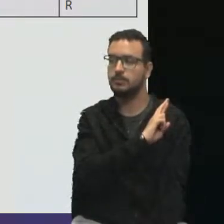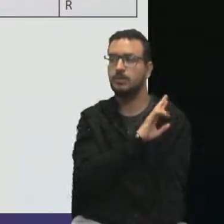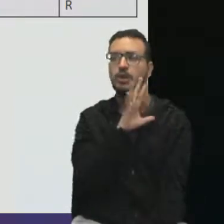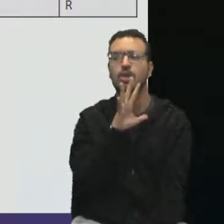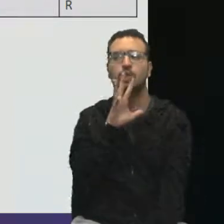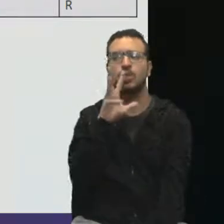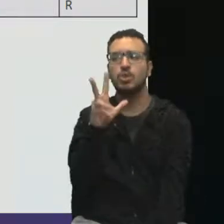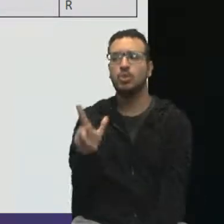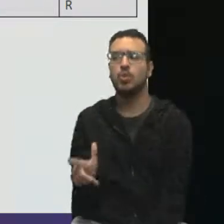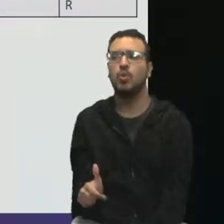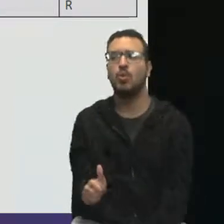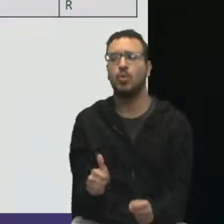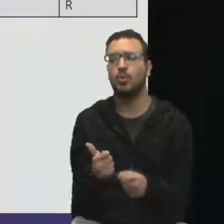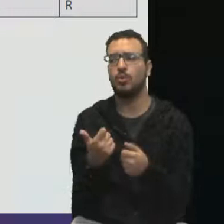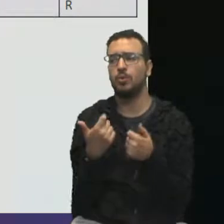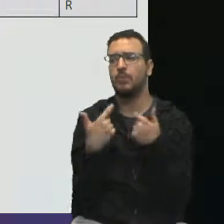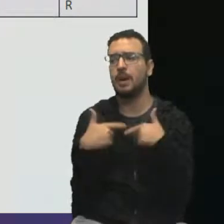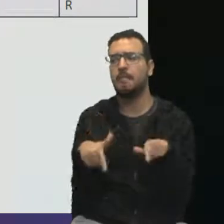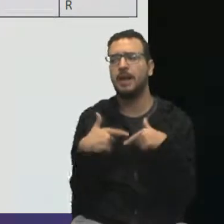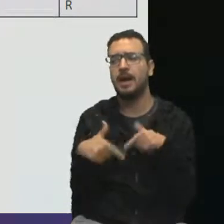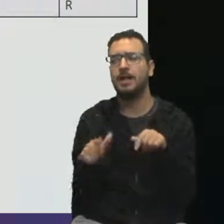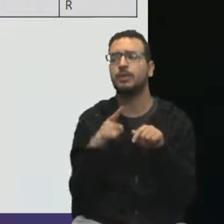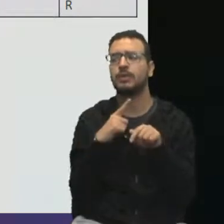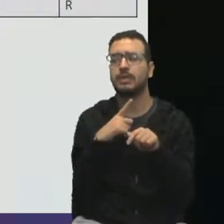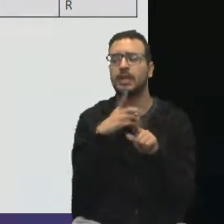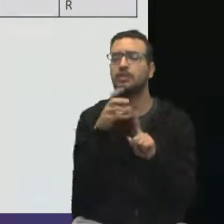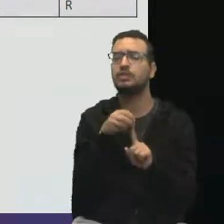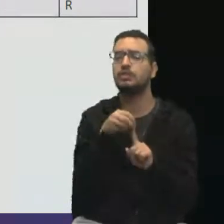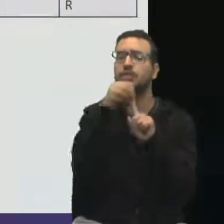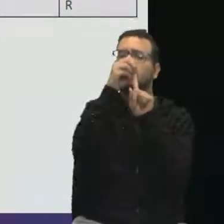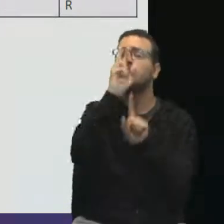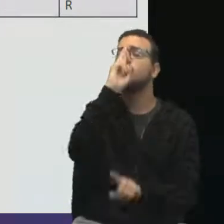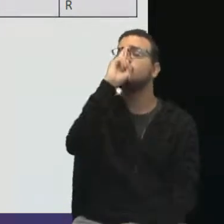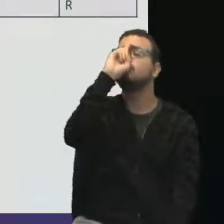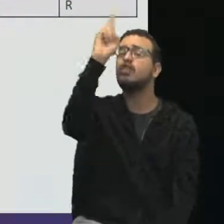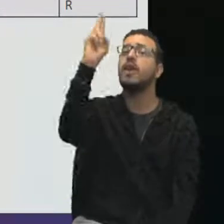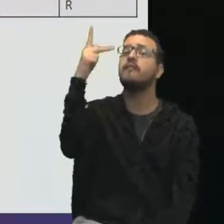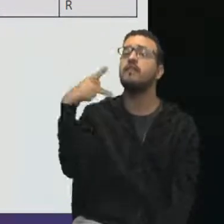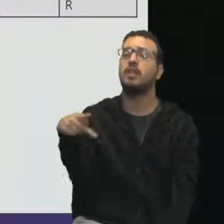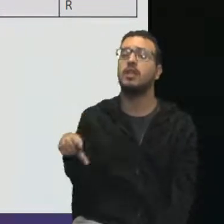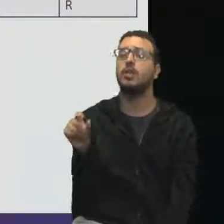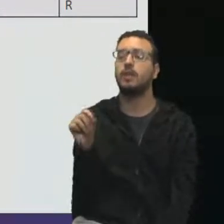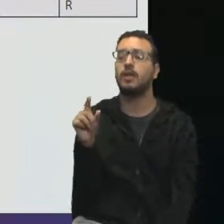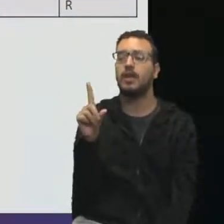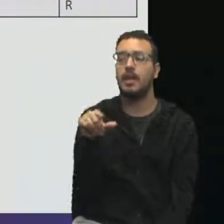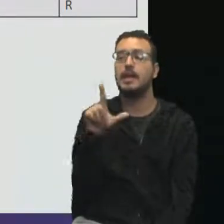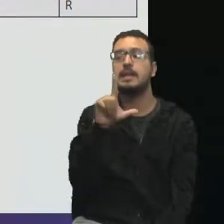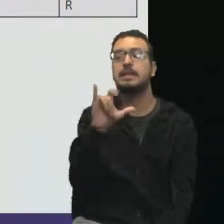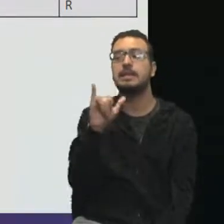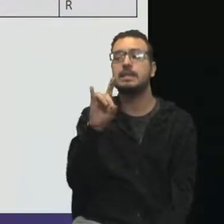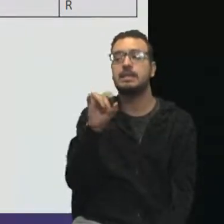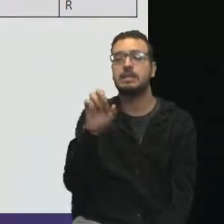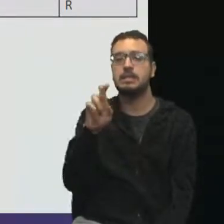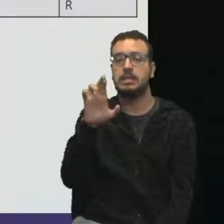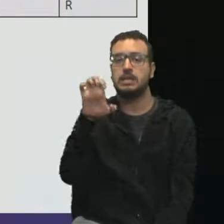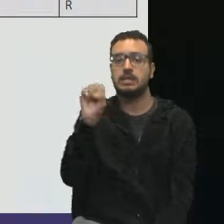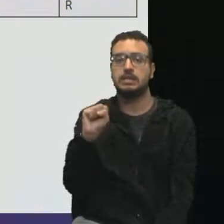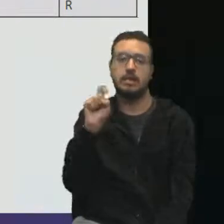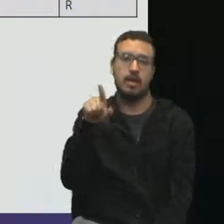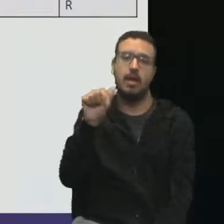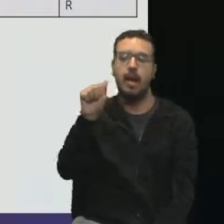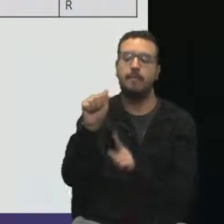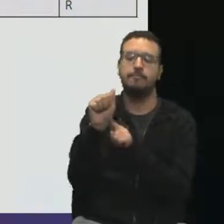Toda tarefa tem uma autoridade. Quem é o chefe do pessoal da construção? É a autoridade. Vou lá e coloco.